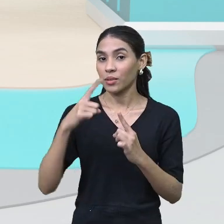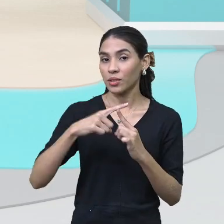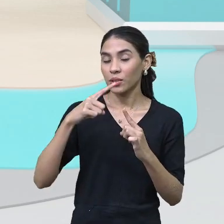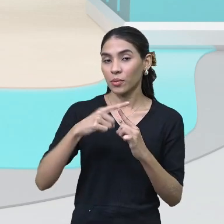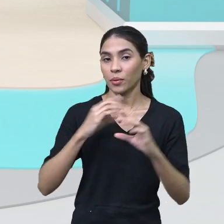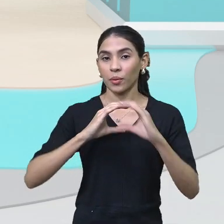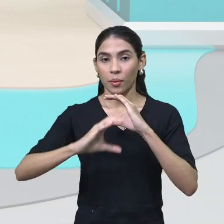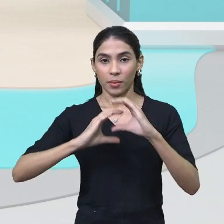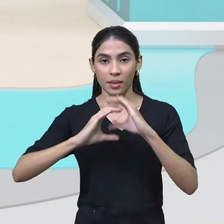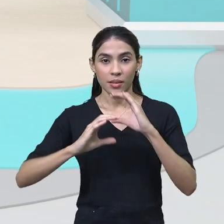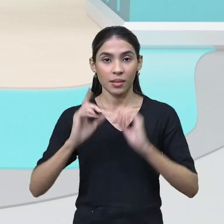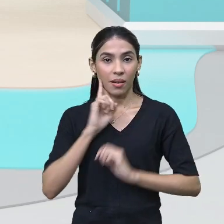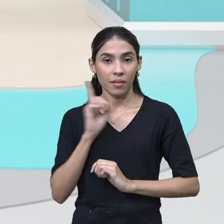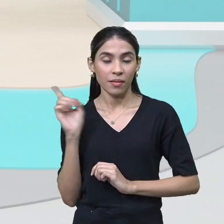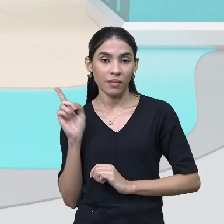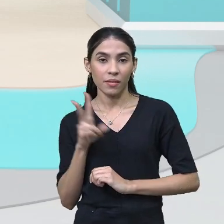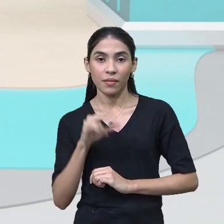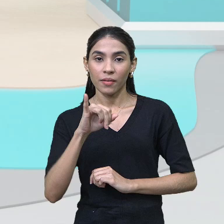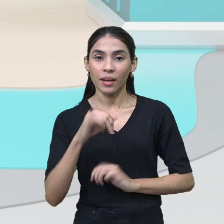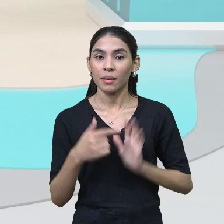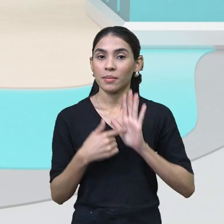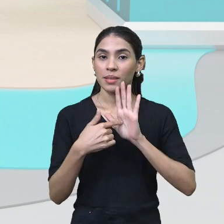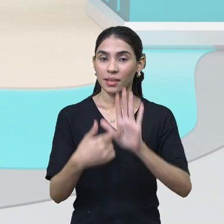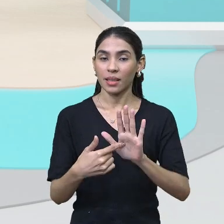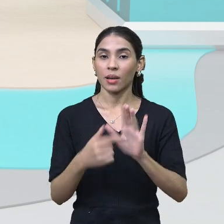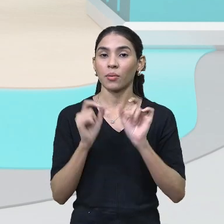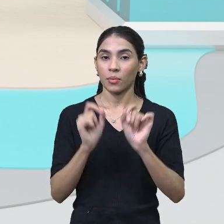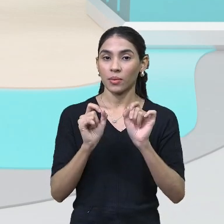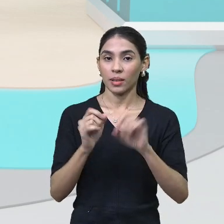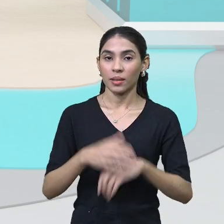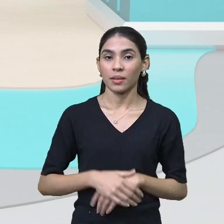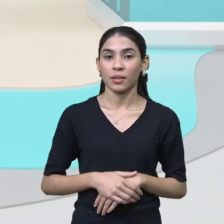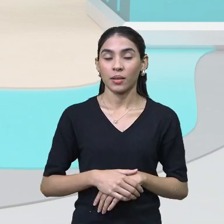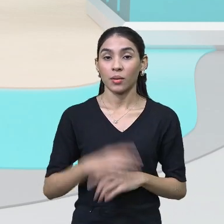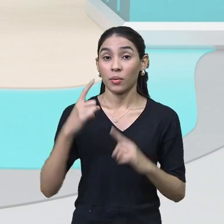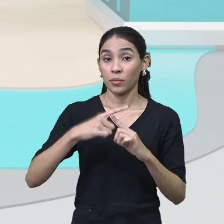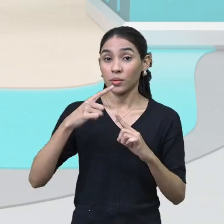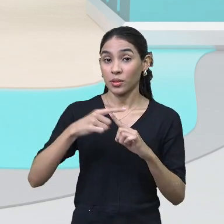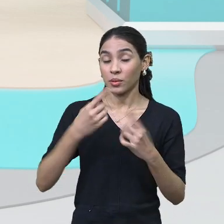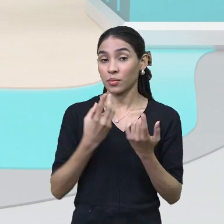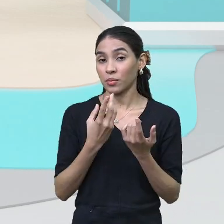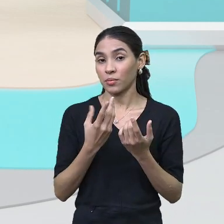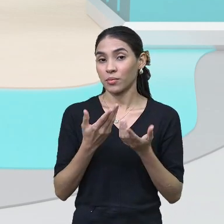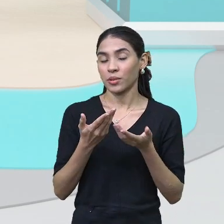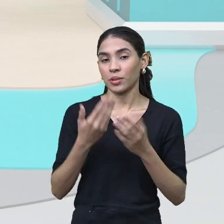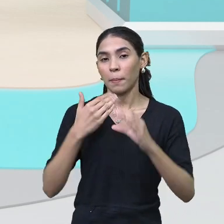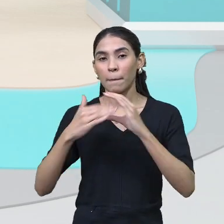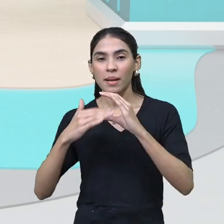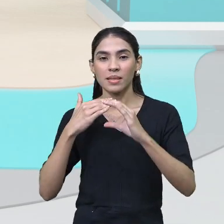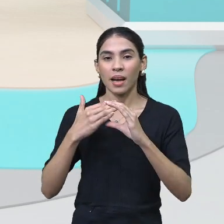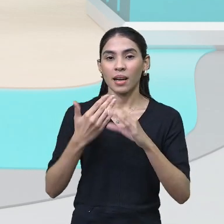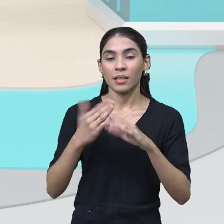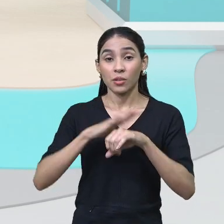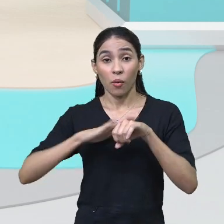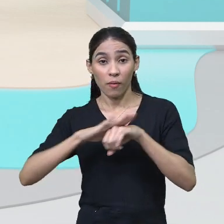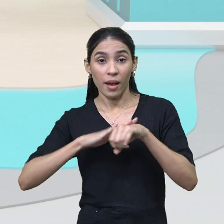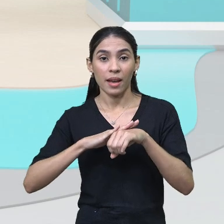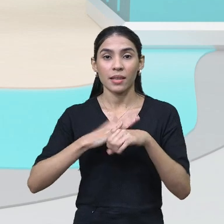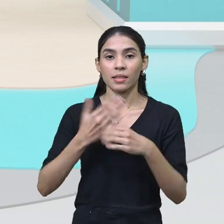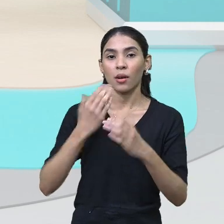comunicação traz para nós aí uma mensagem, uma interação e uma